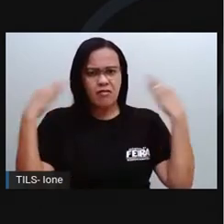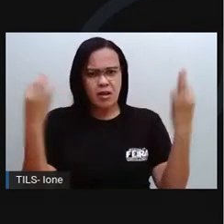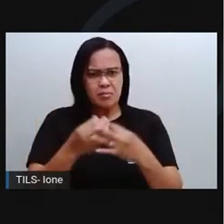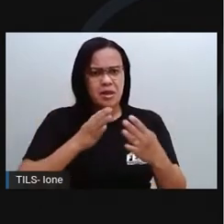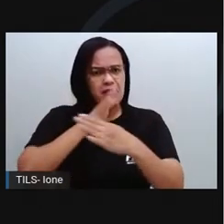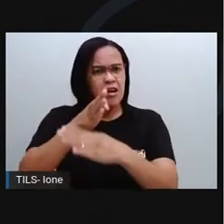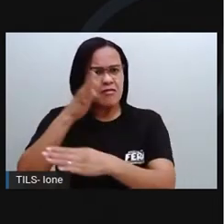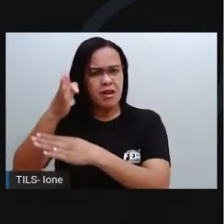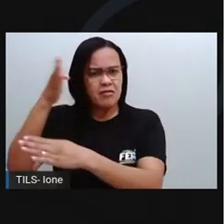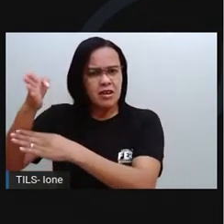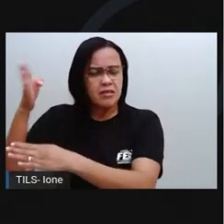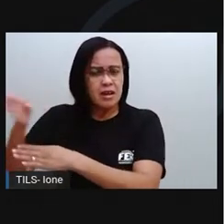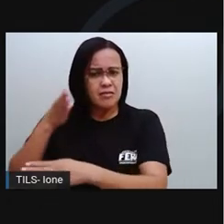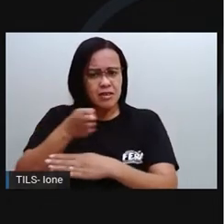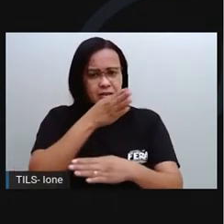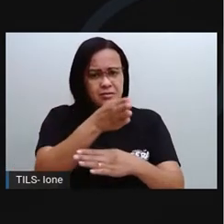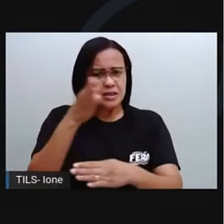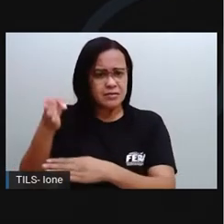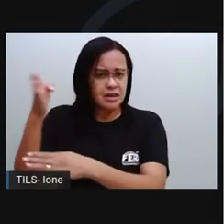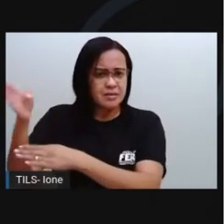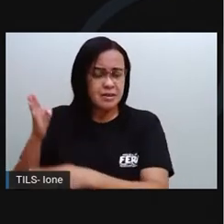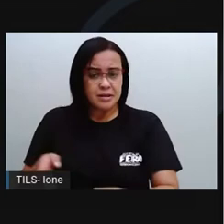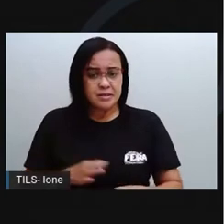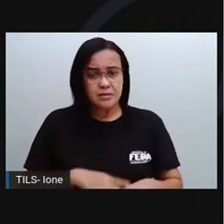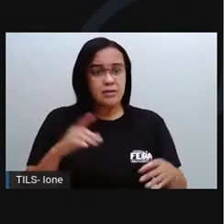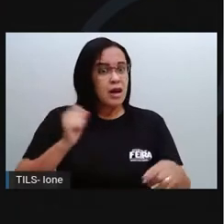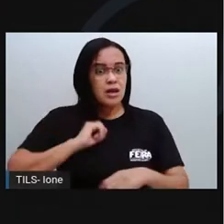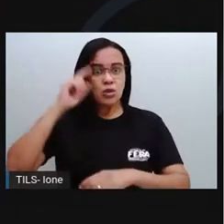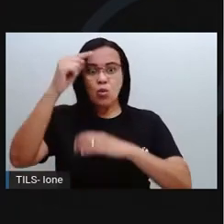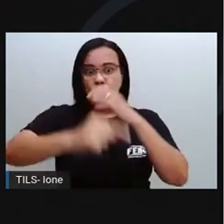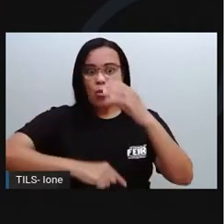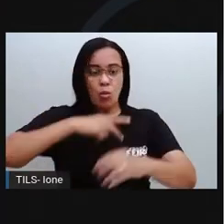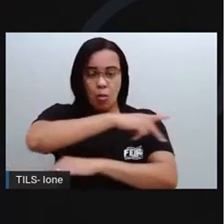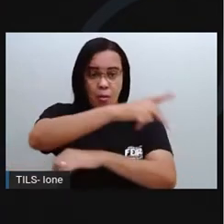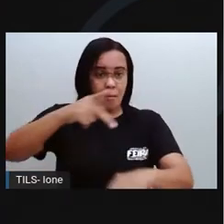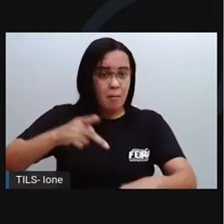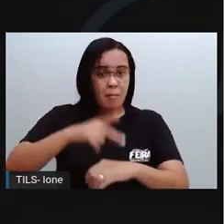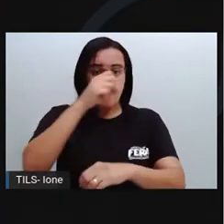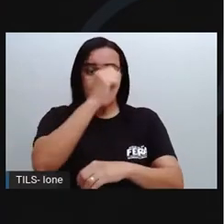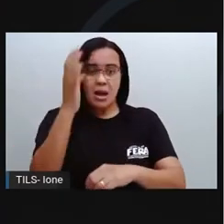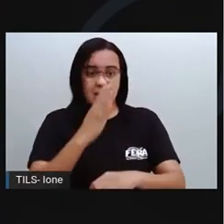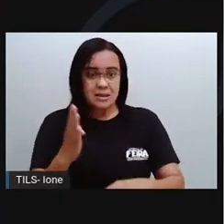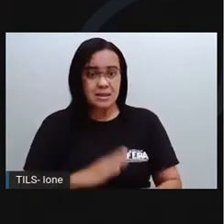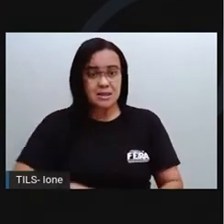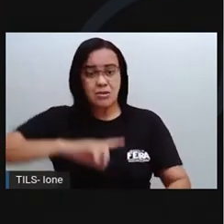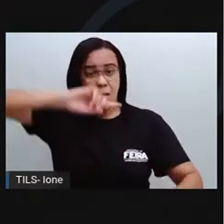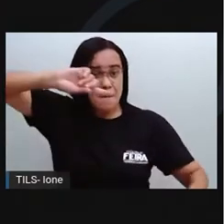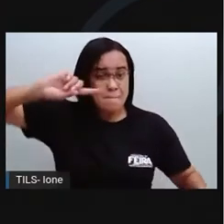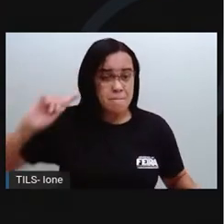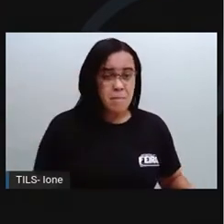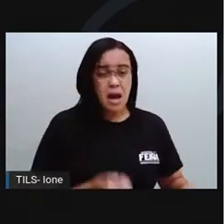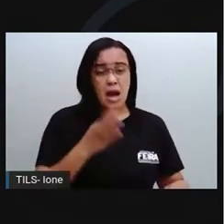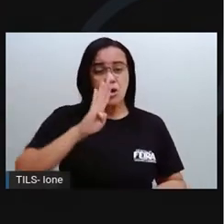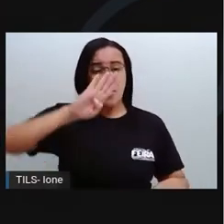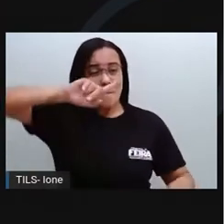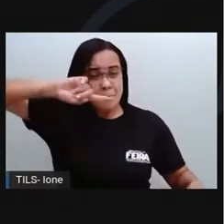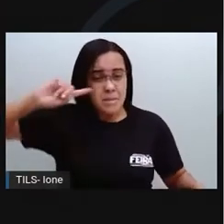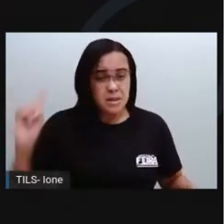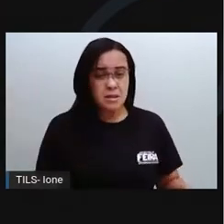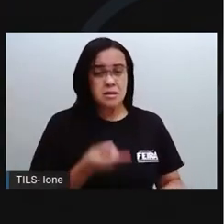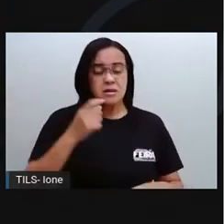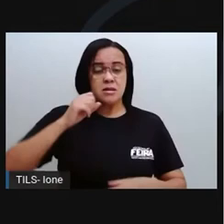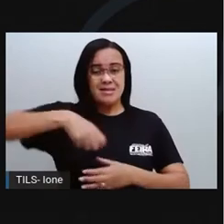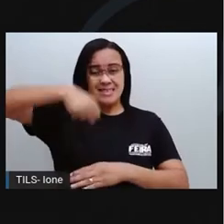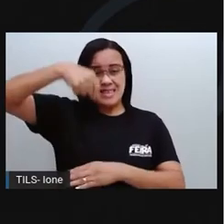farmácias, às vendinhas e mercearias em todo o Brasil. Mais de um bilhão de sacolas são usadas por mês. É